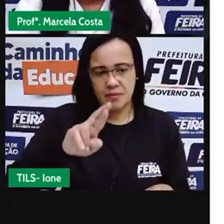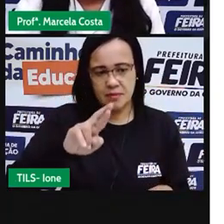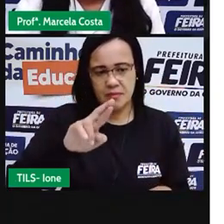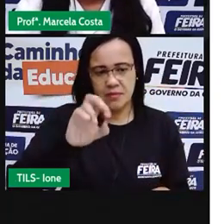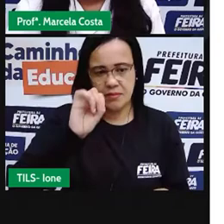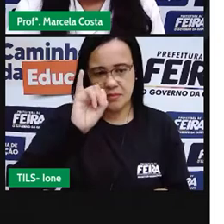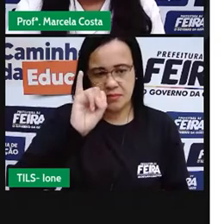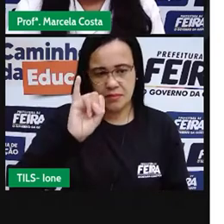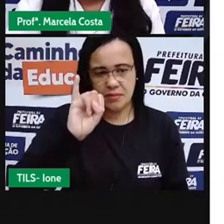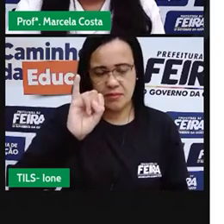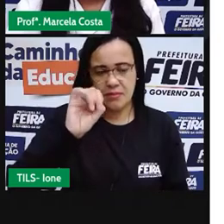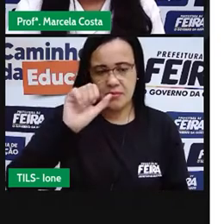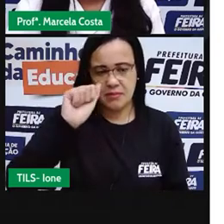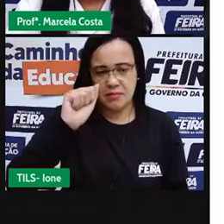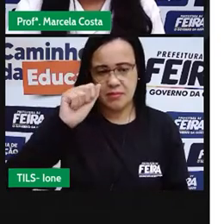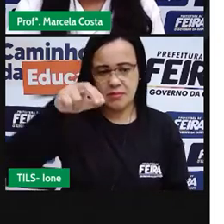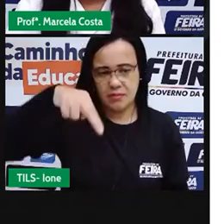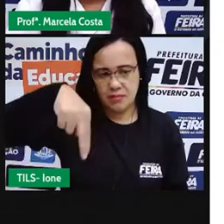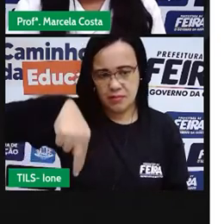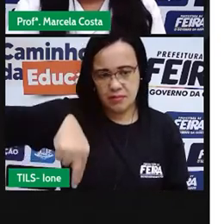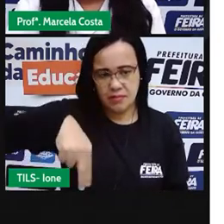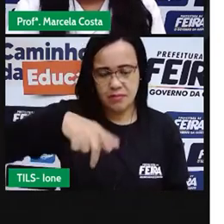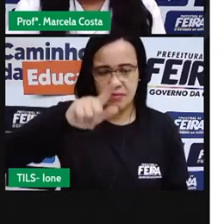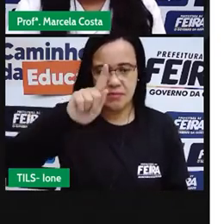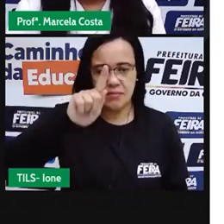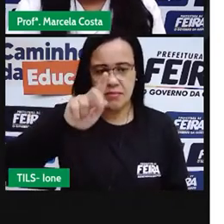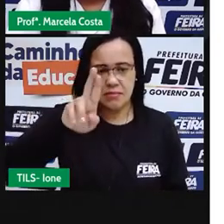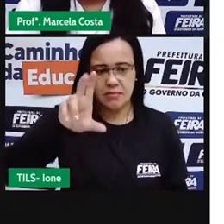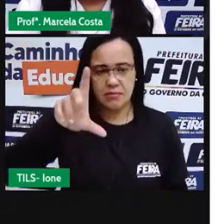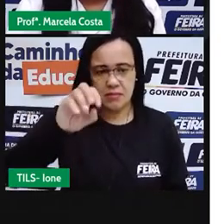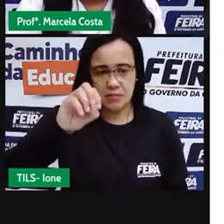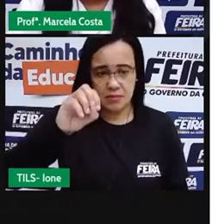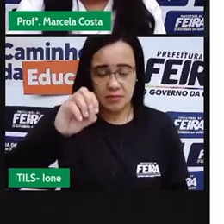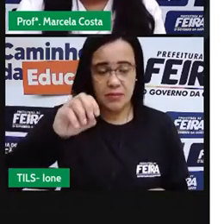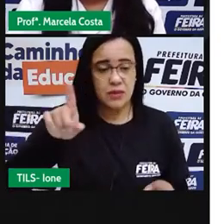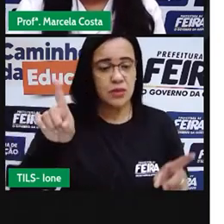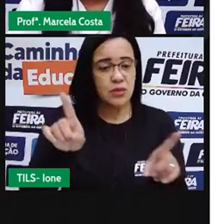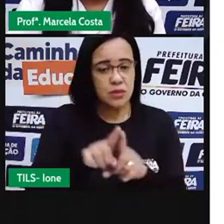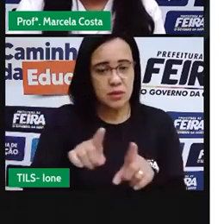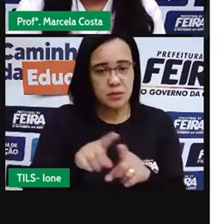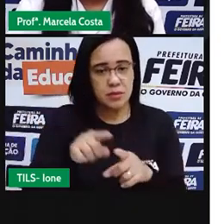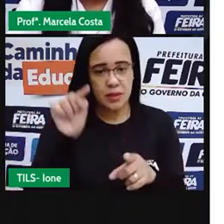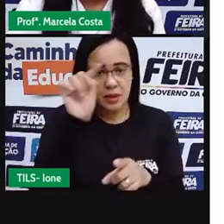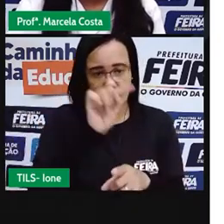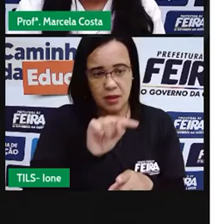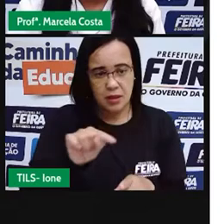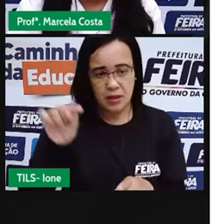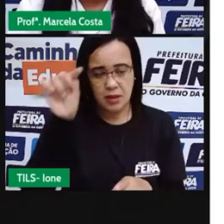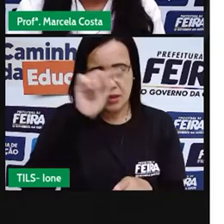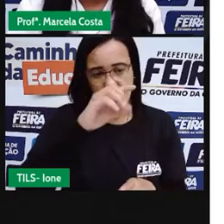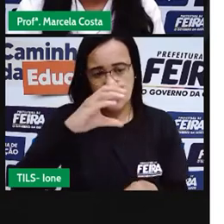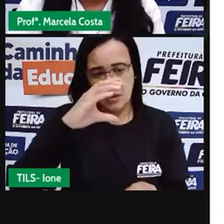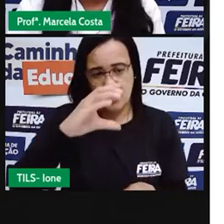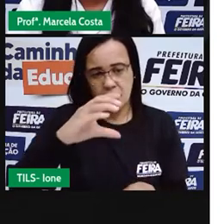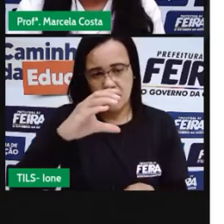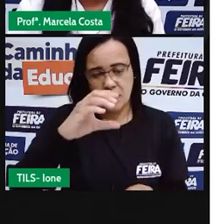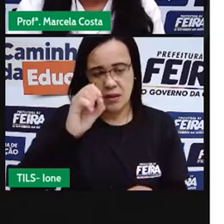desenhando aí essa parte superior dessa fachada.